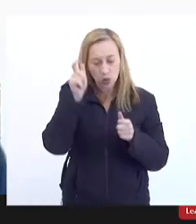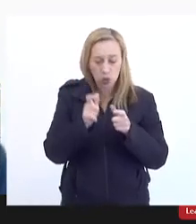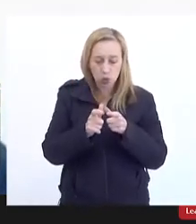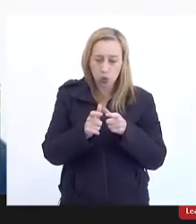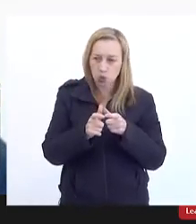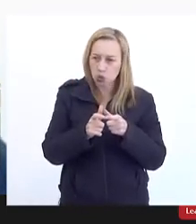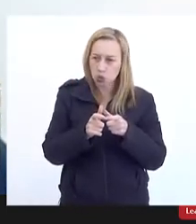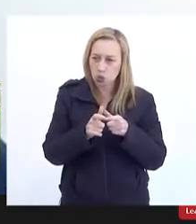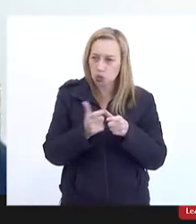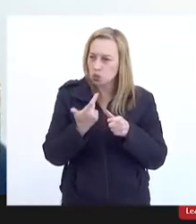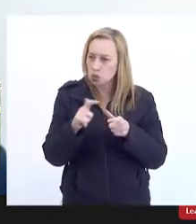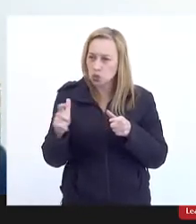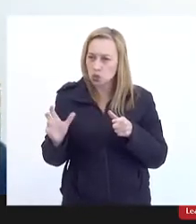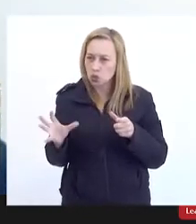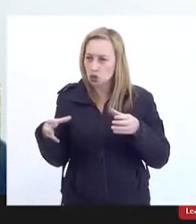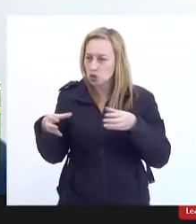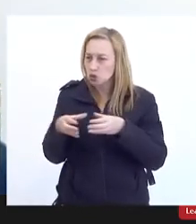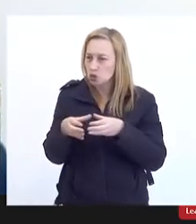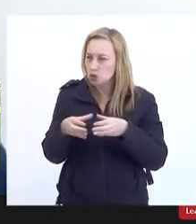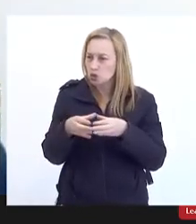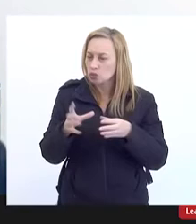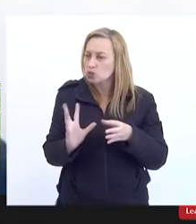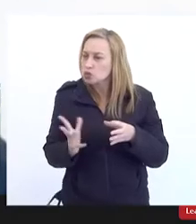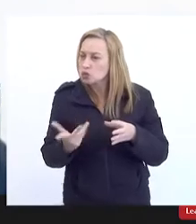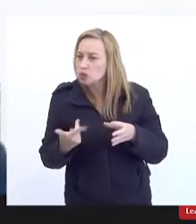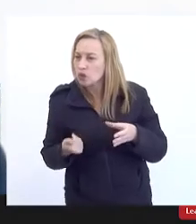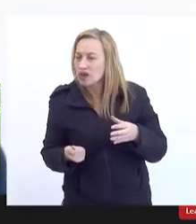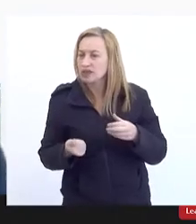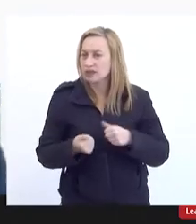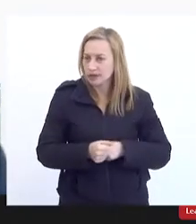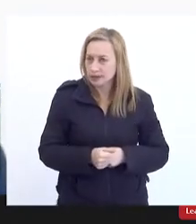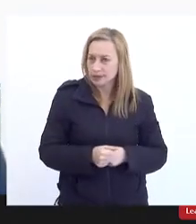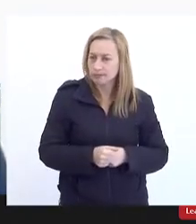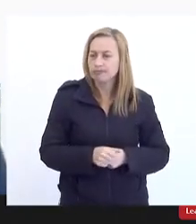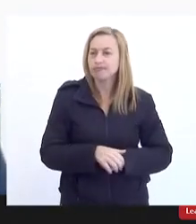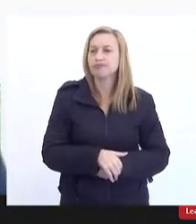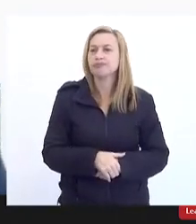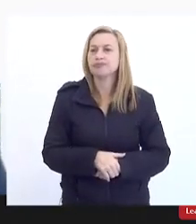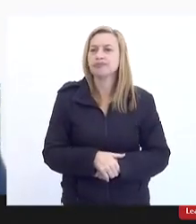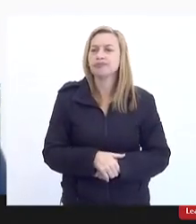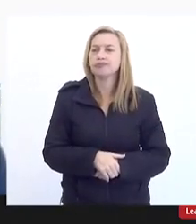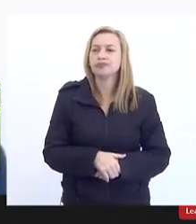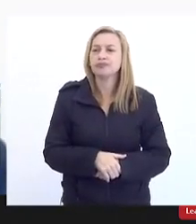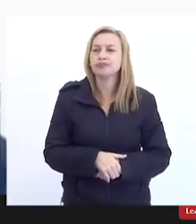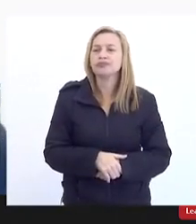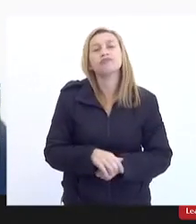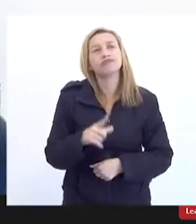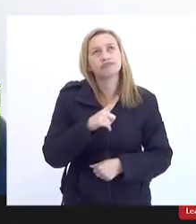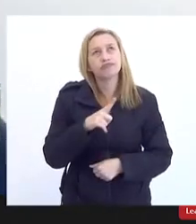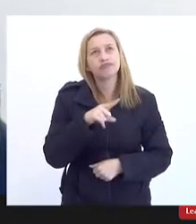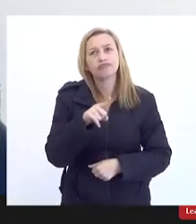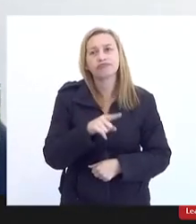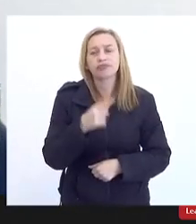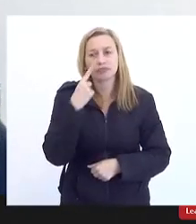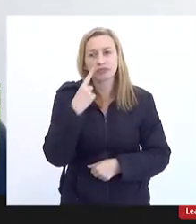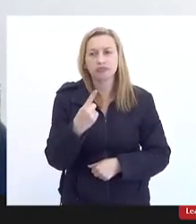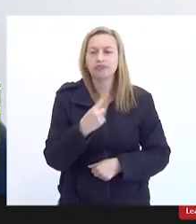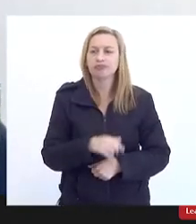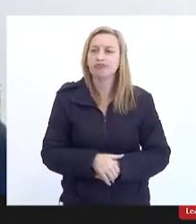e não tem equipe que tenha esse acúmulo de discussão a gente teve viu